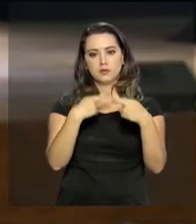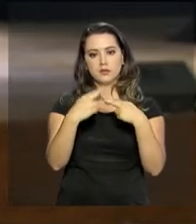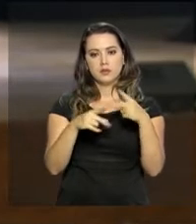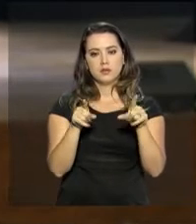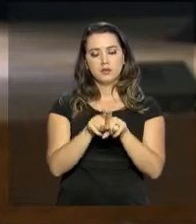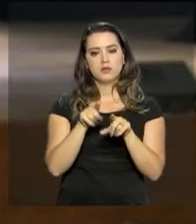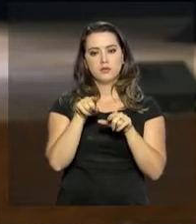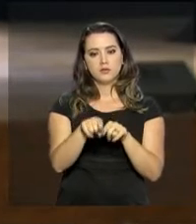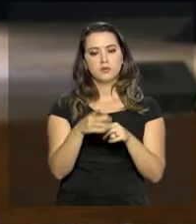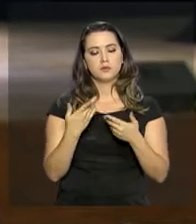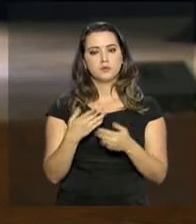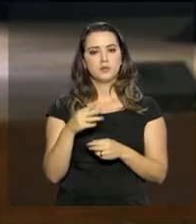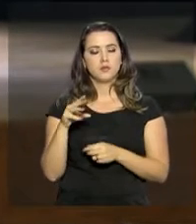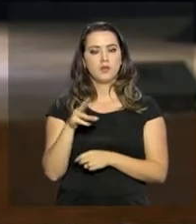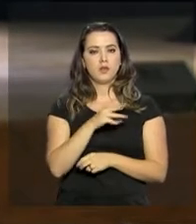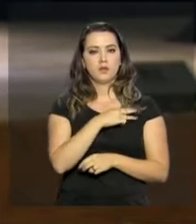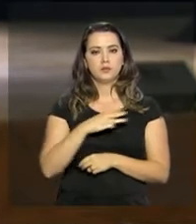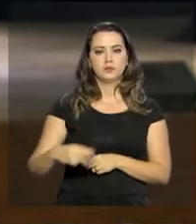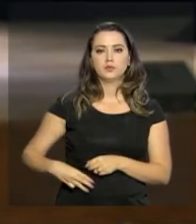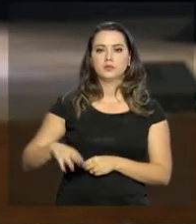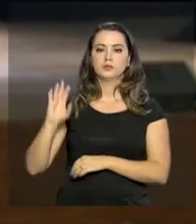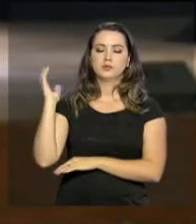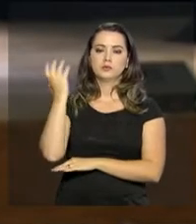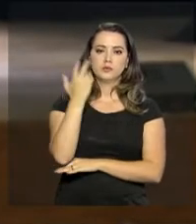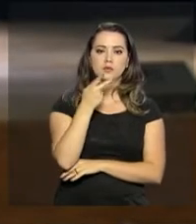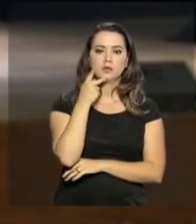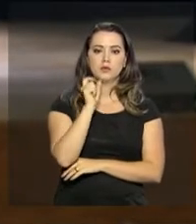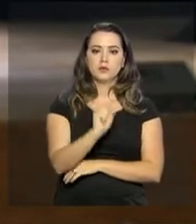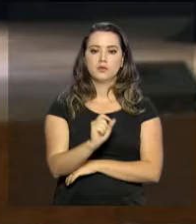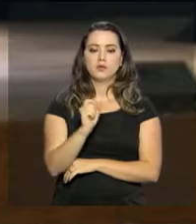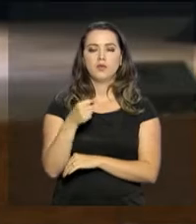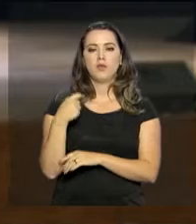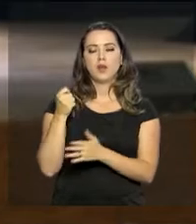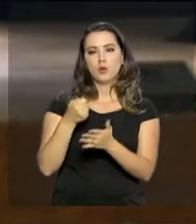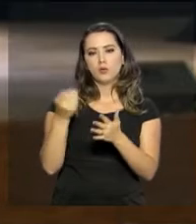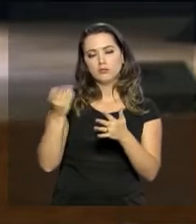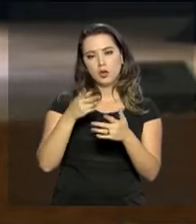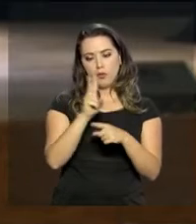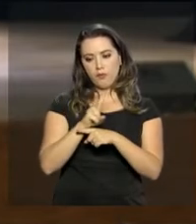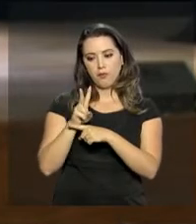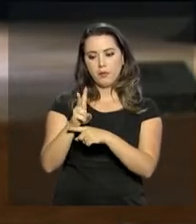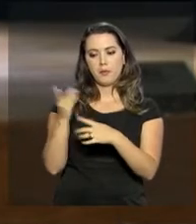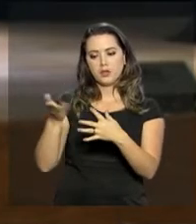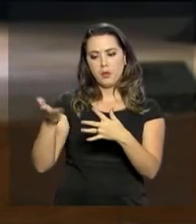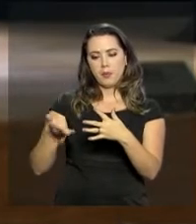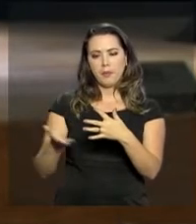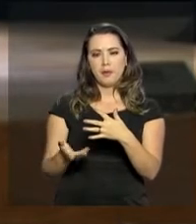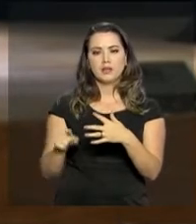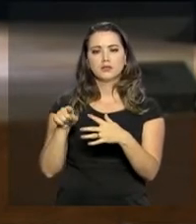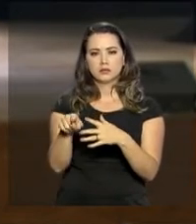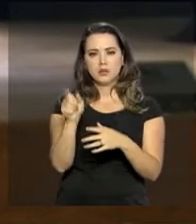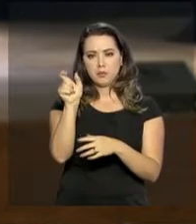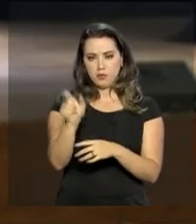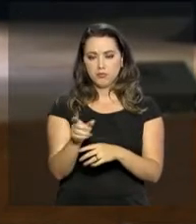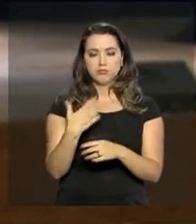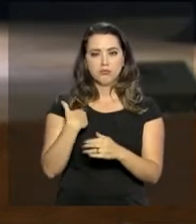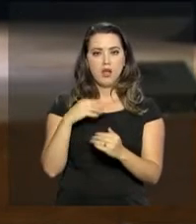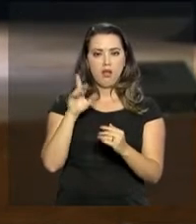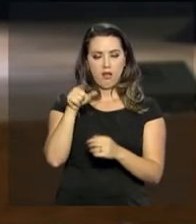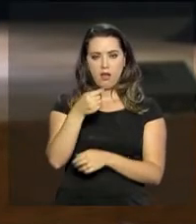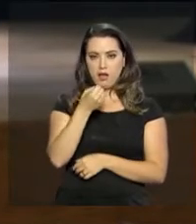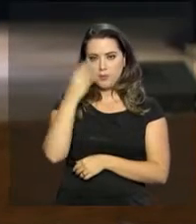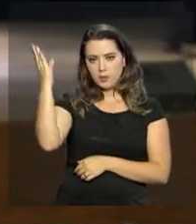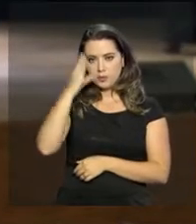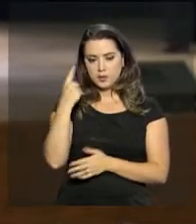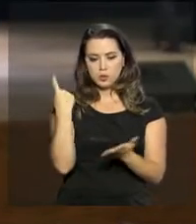Aliás, já o ministro do meio ambiente, Edson Duarte, disse que o financiamento de fontes renováveis contribui para que o Brasil cumpra o compromisso